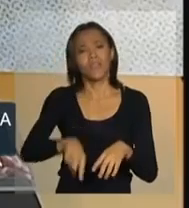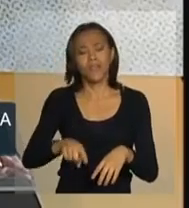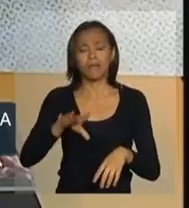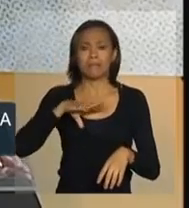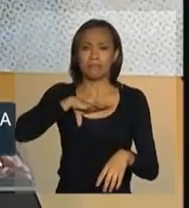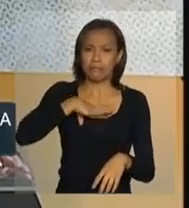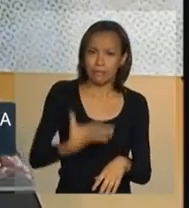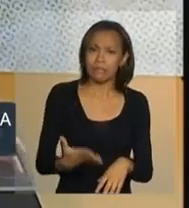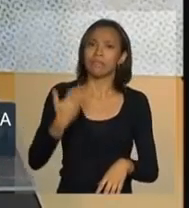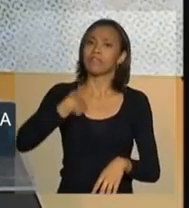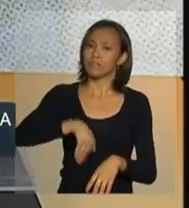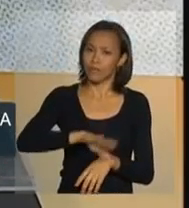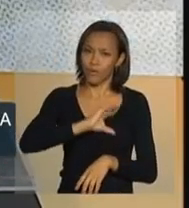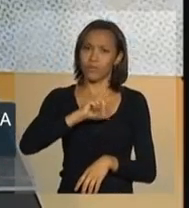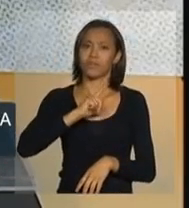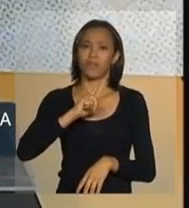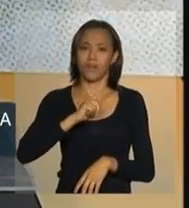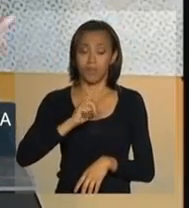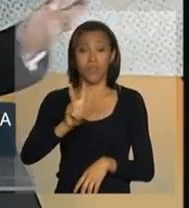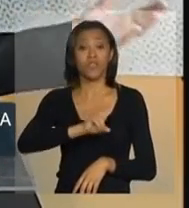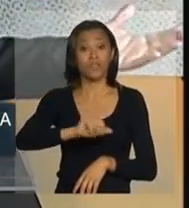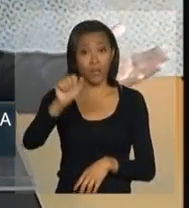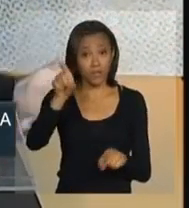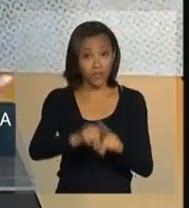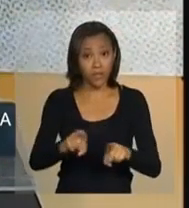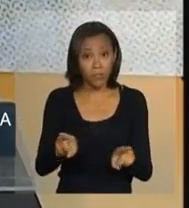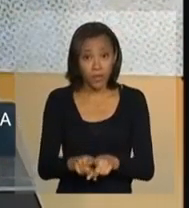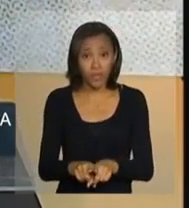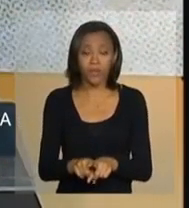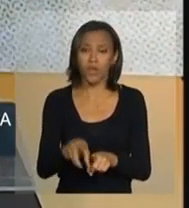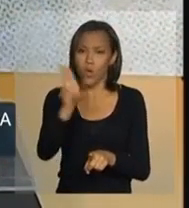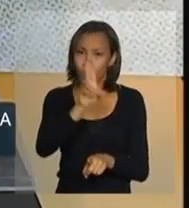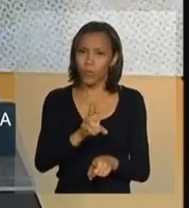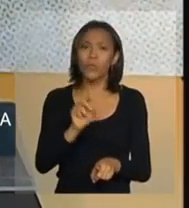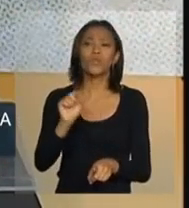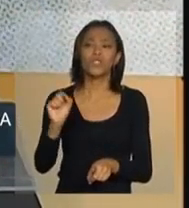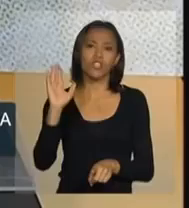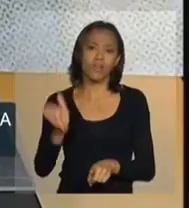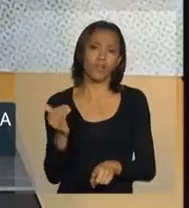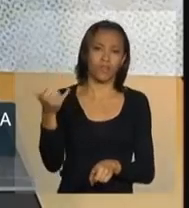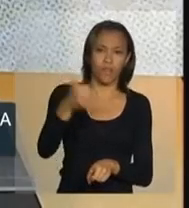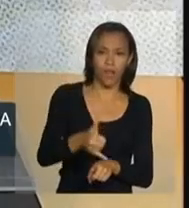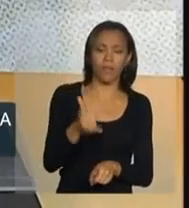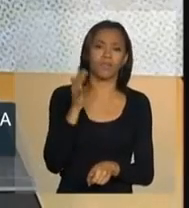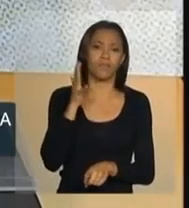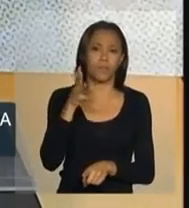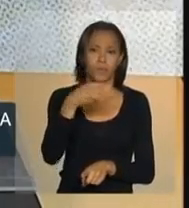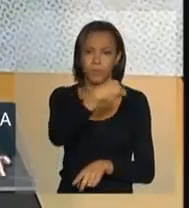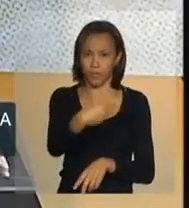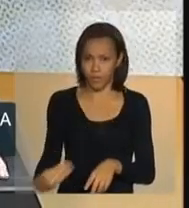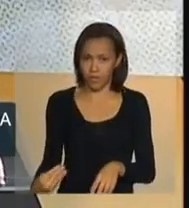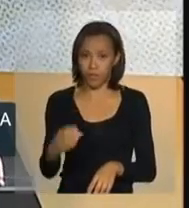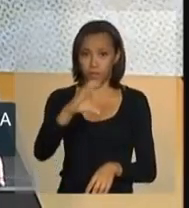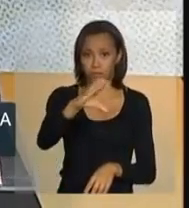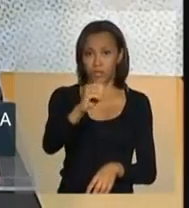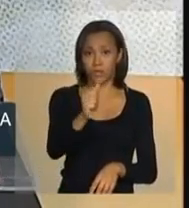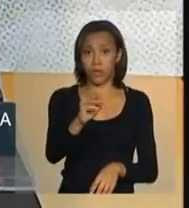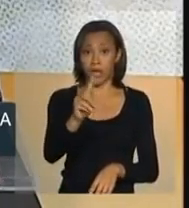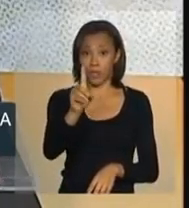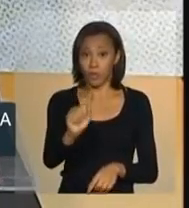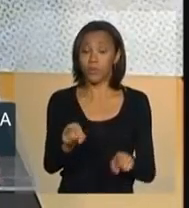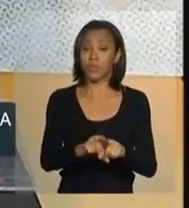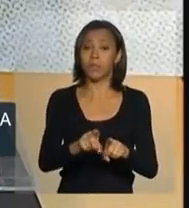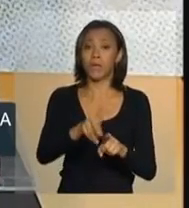desafio que nós temos. Nós vamos utilizar aquilo que foi dito aqui pelo ministro Cardoso, pelo ministro Paulo